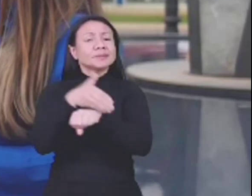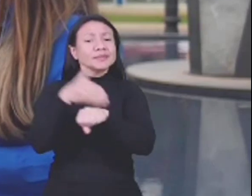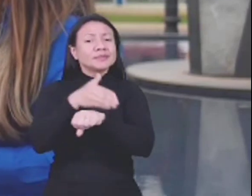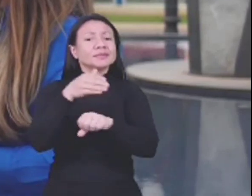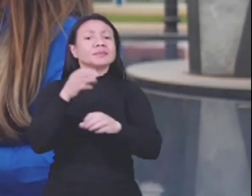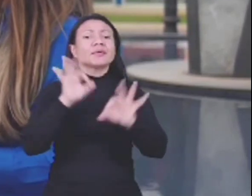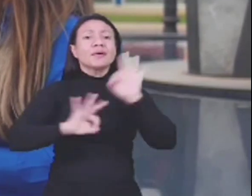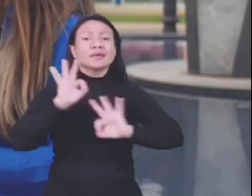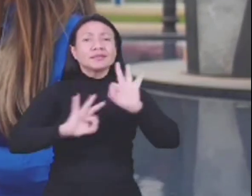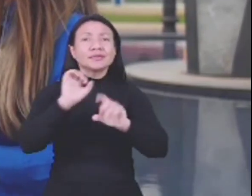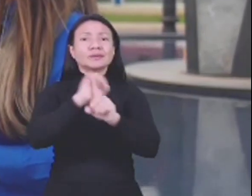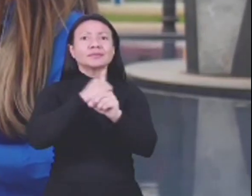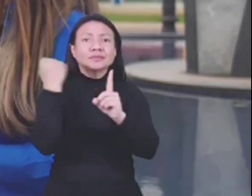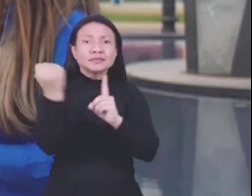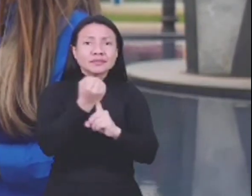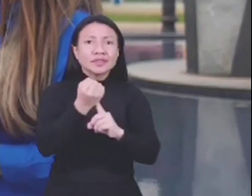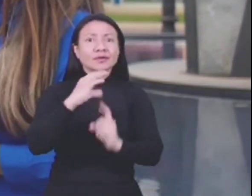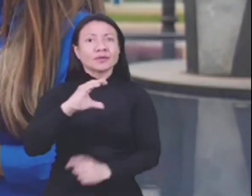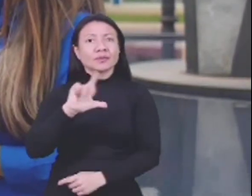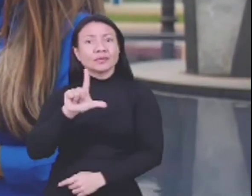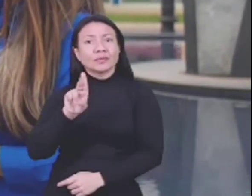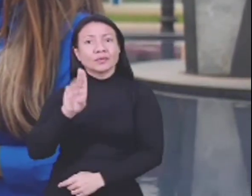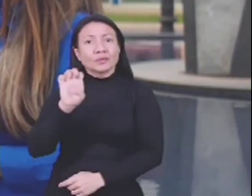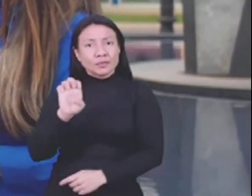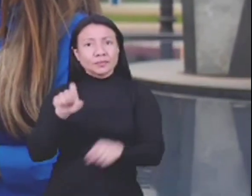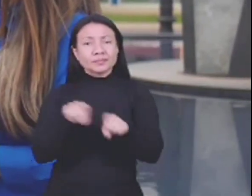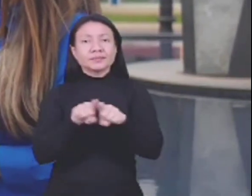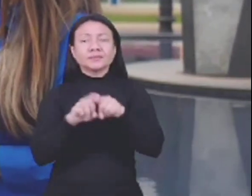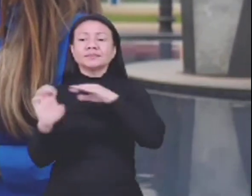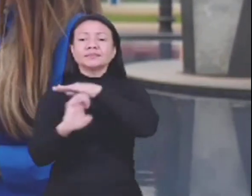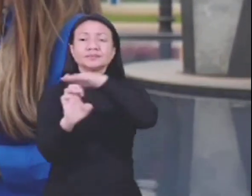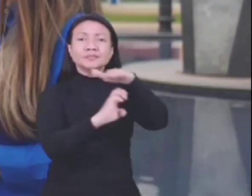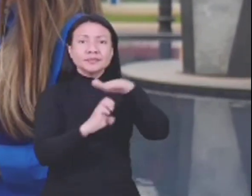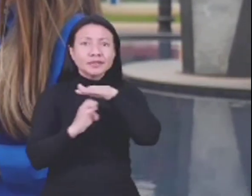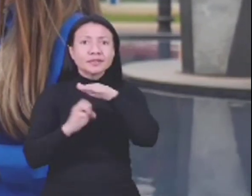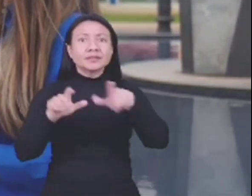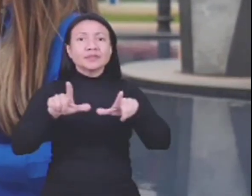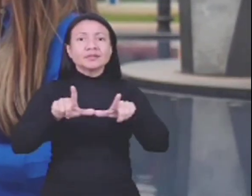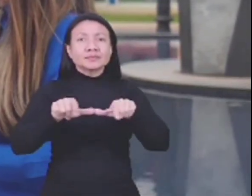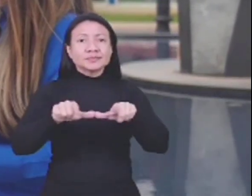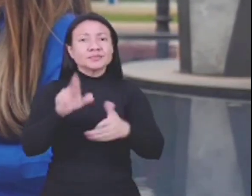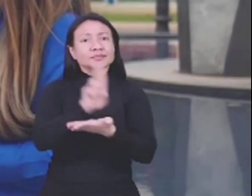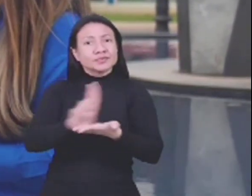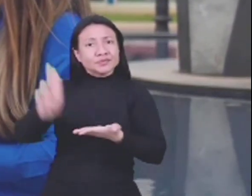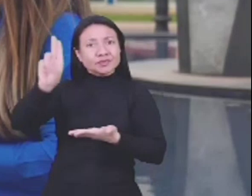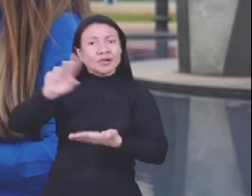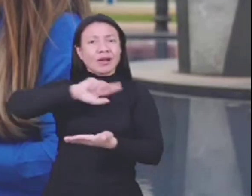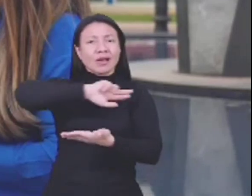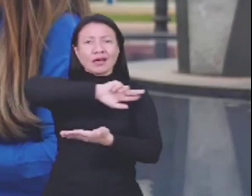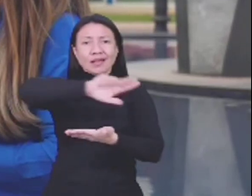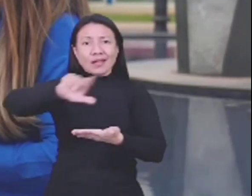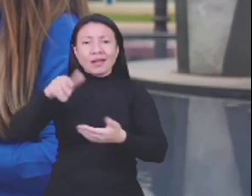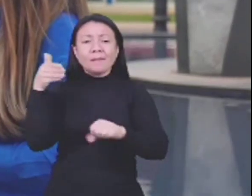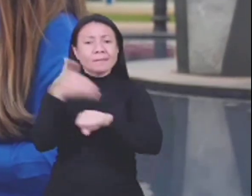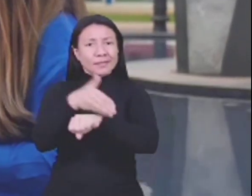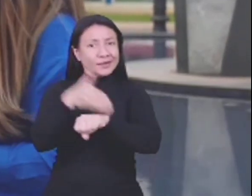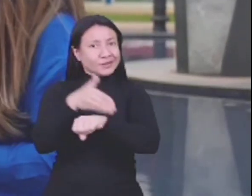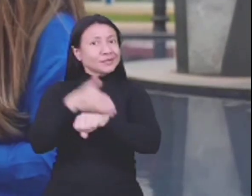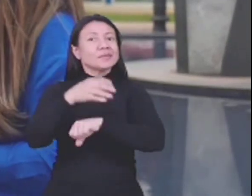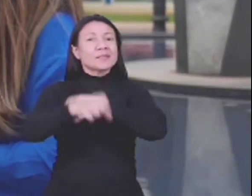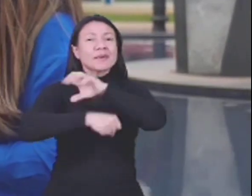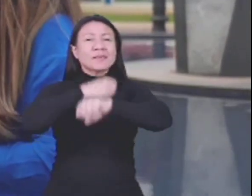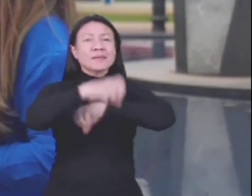organizações sociais de Beltrão, clube, a Associação Empresarial, Spobel, Universidades.